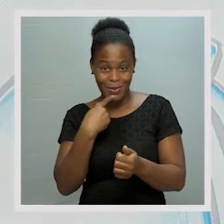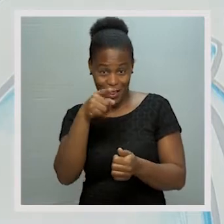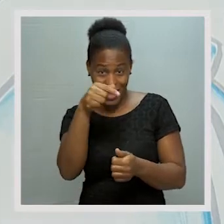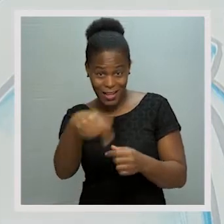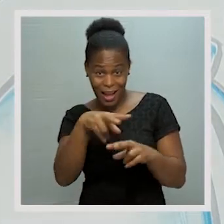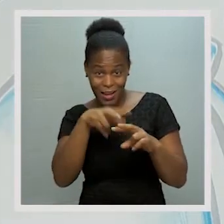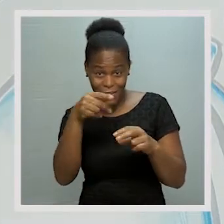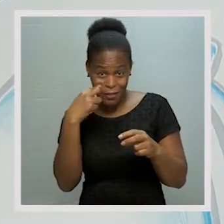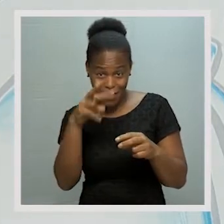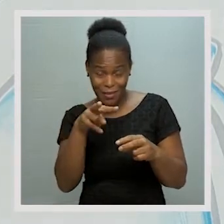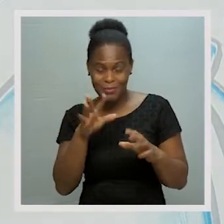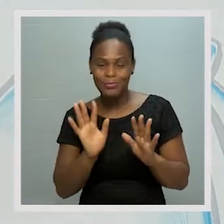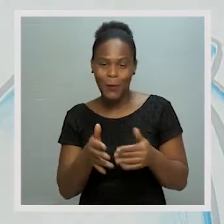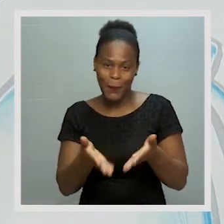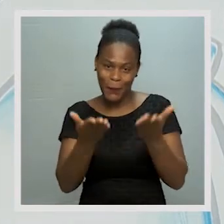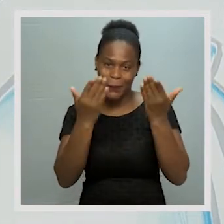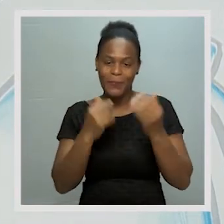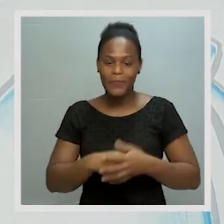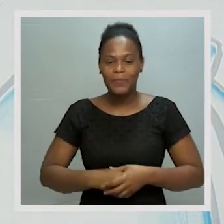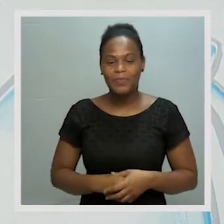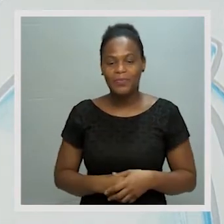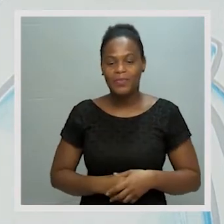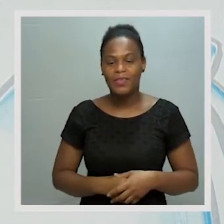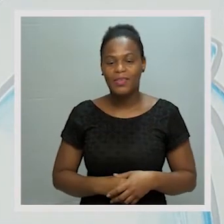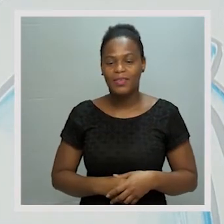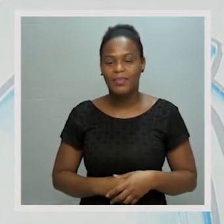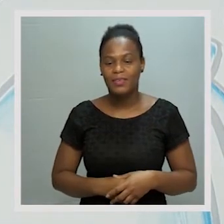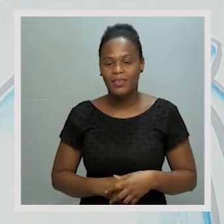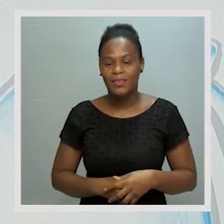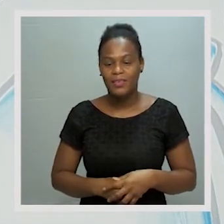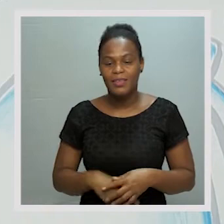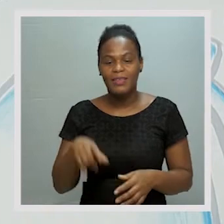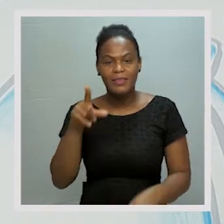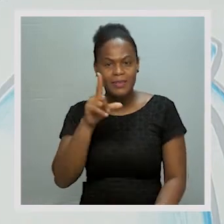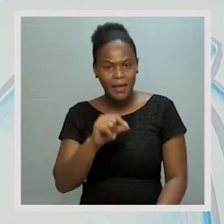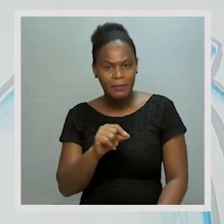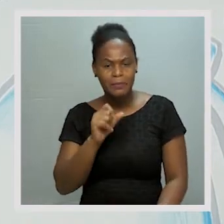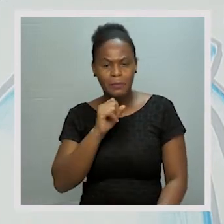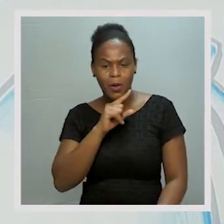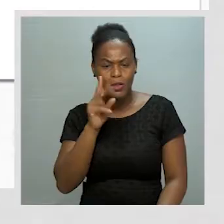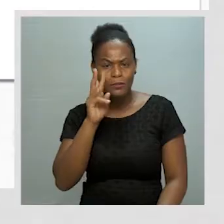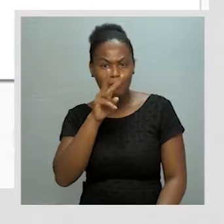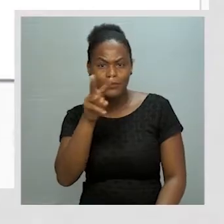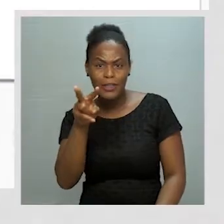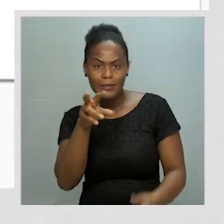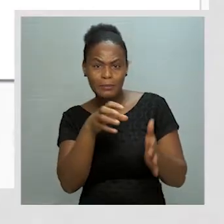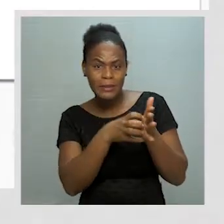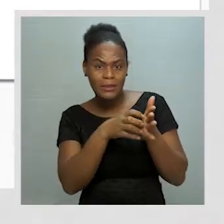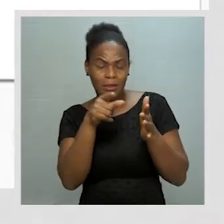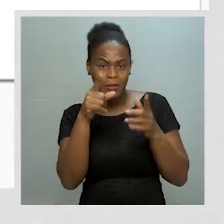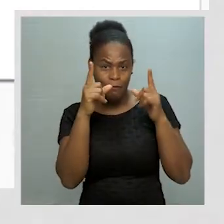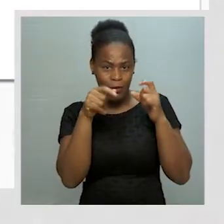Estão aí? Então, vamos avançando. E, também, como podem ver pelas imagens